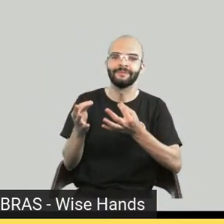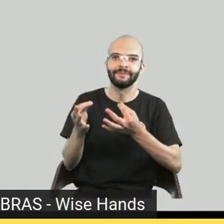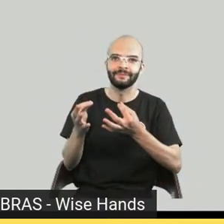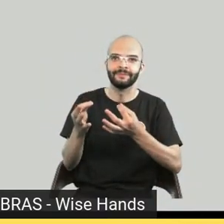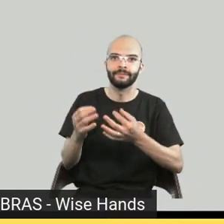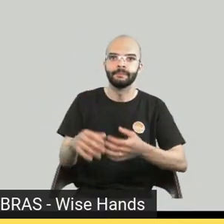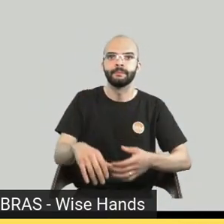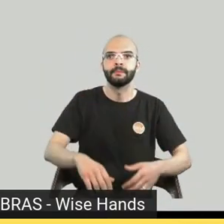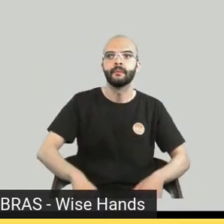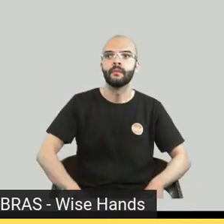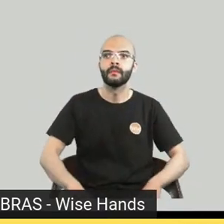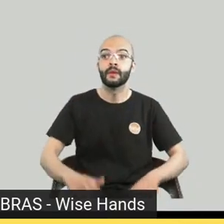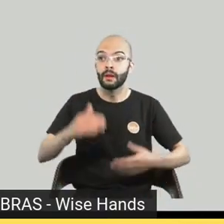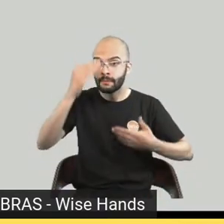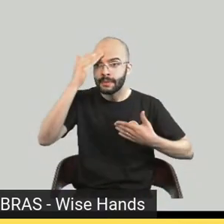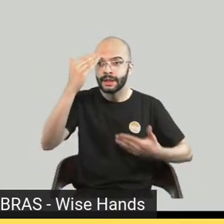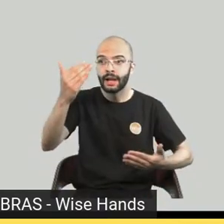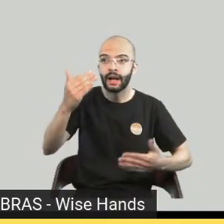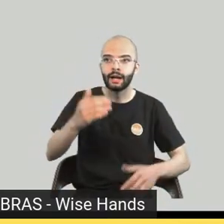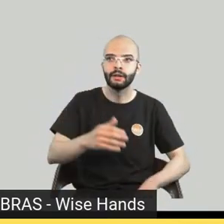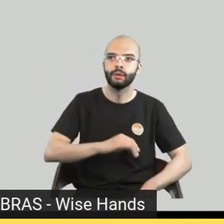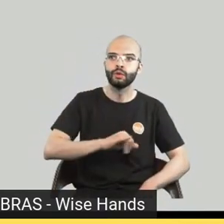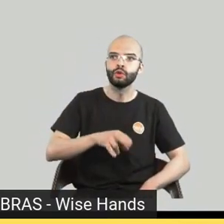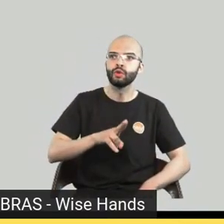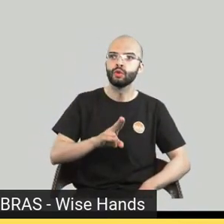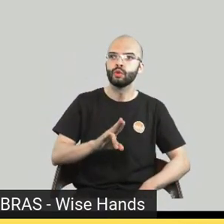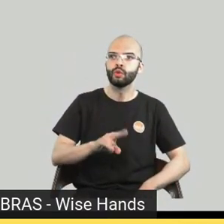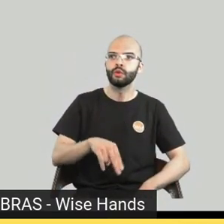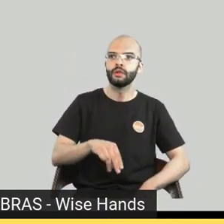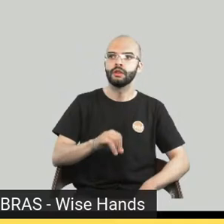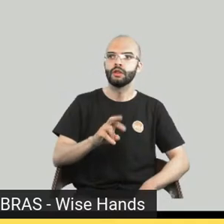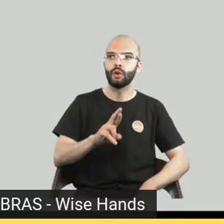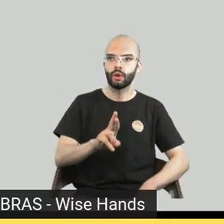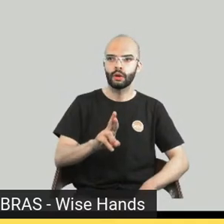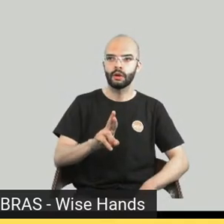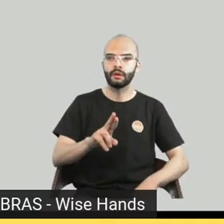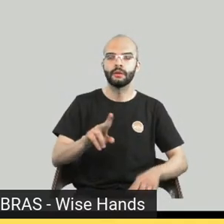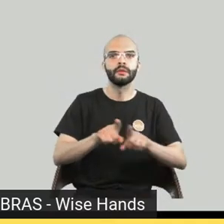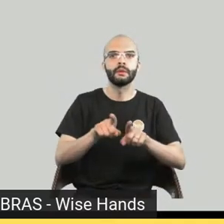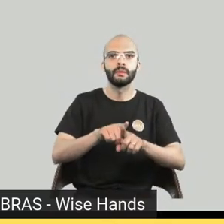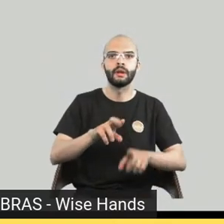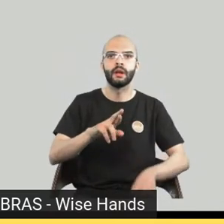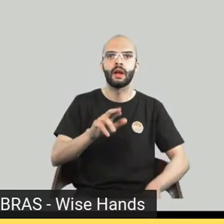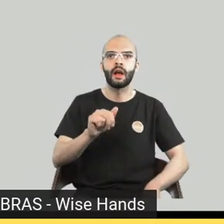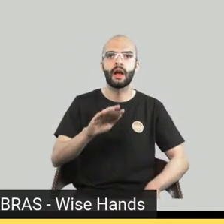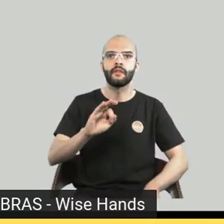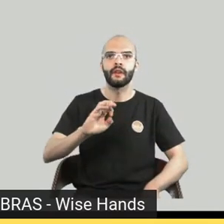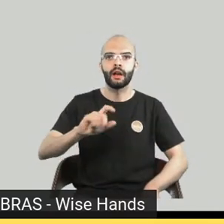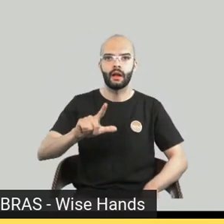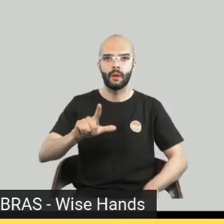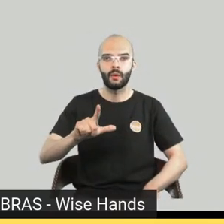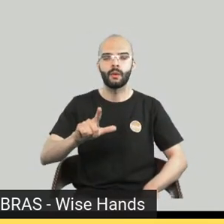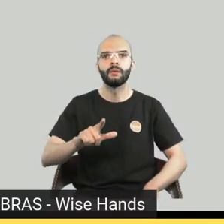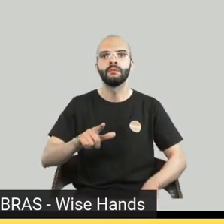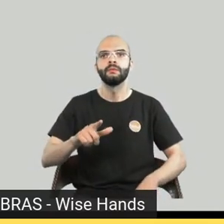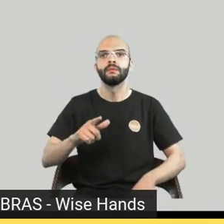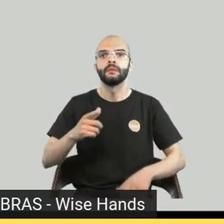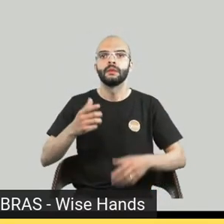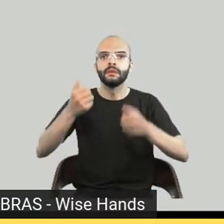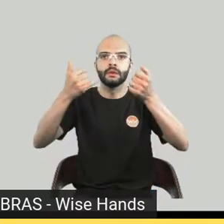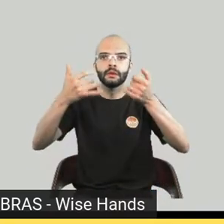A Mariana, o Júnior e o mostraram o quanto que essa questão da multiplataforma, de certa forma, ela democratiza várias coisas.